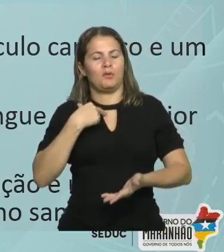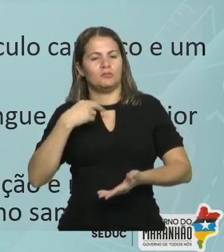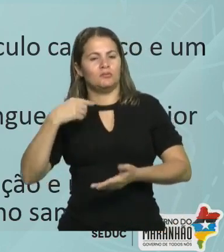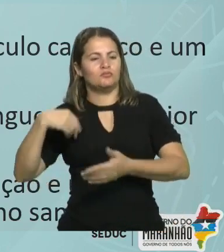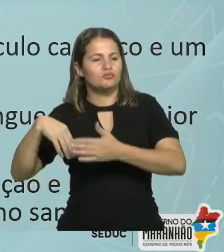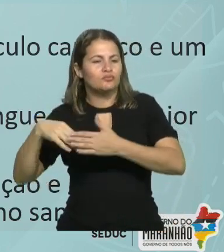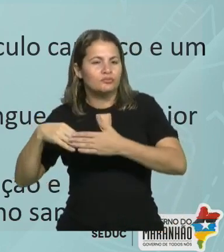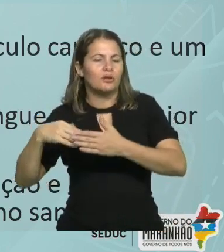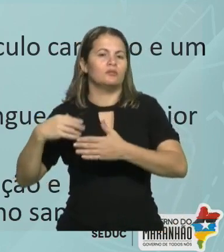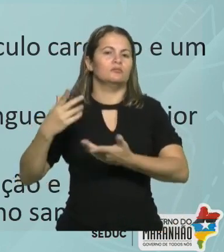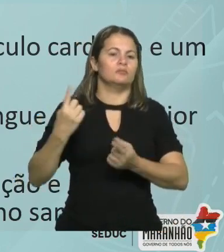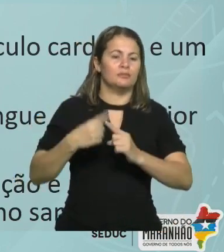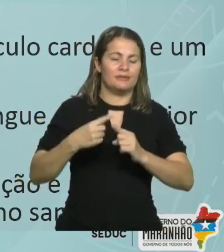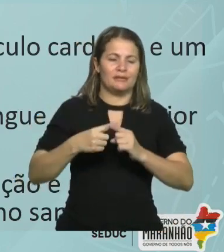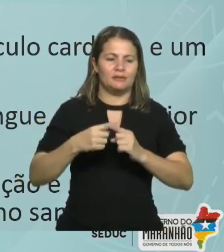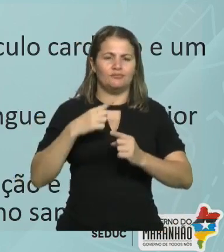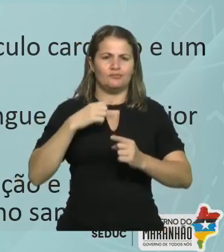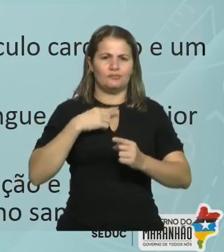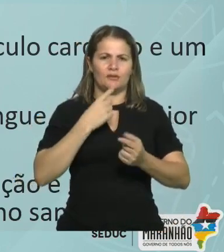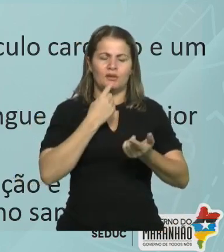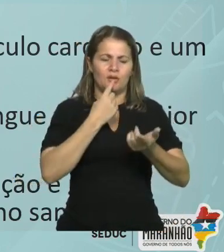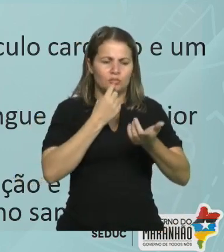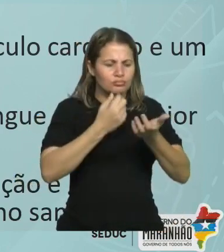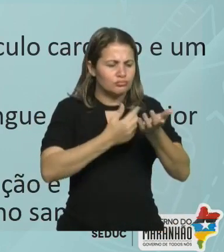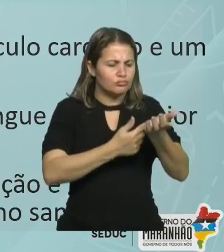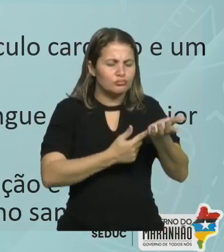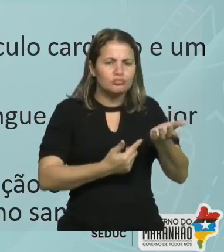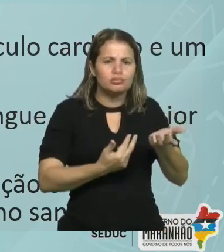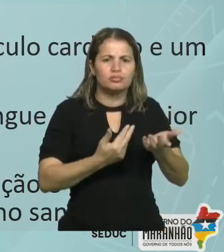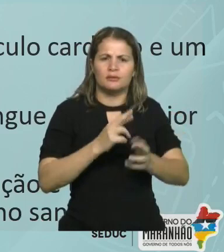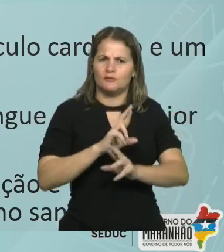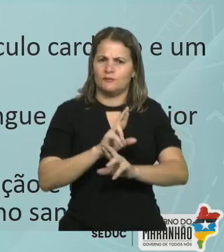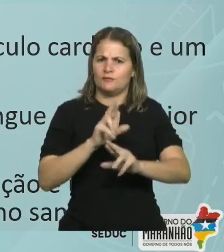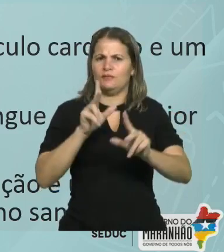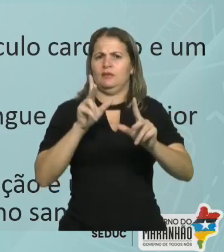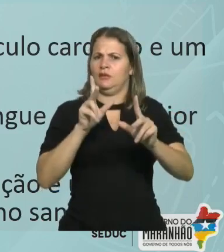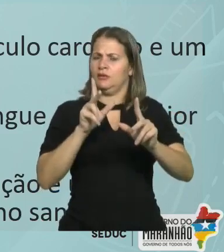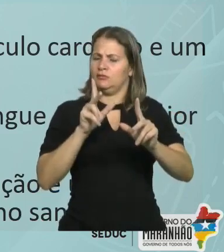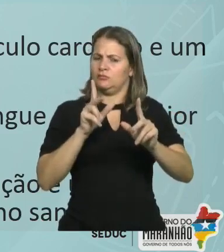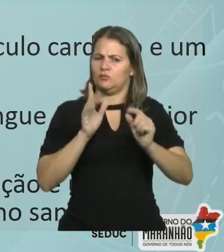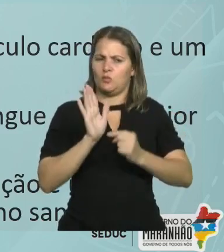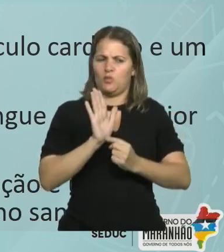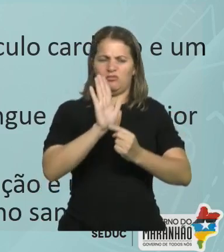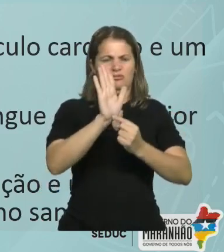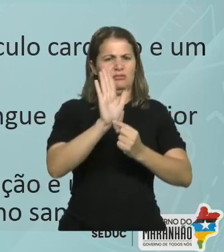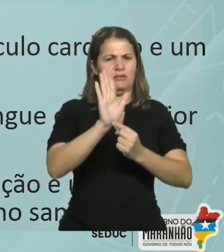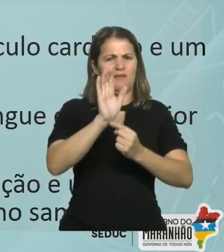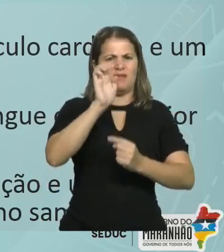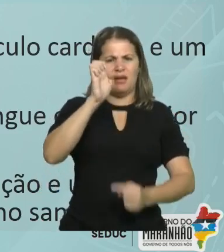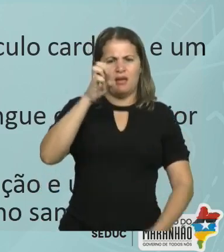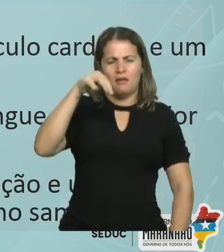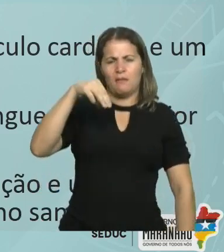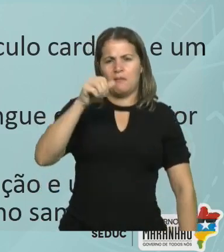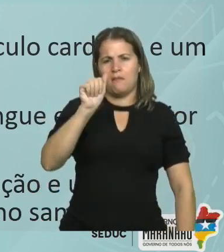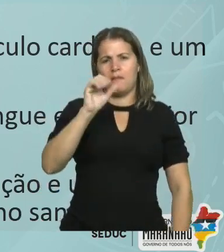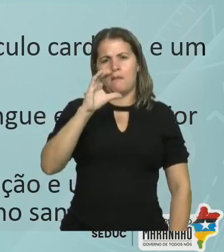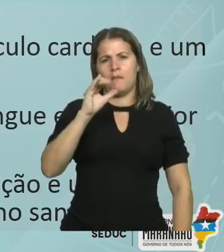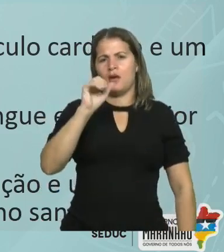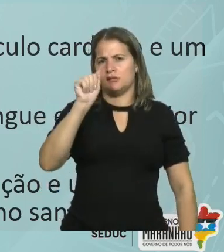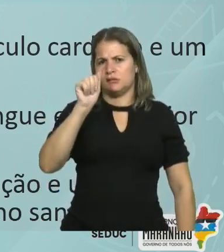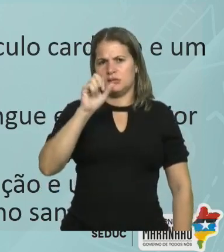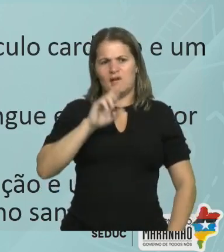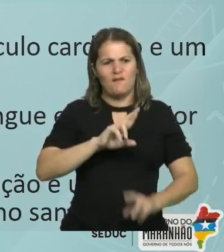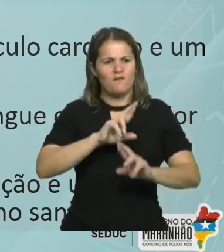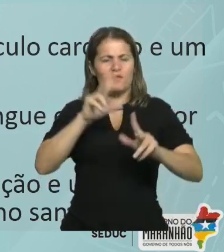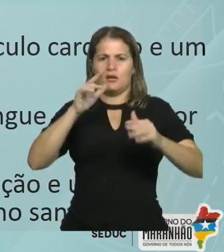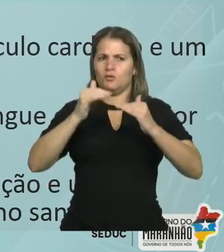em seu organismo, ela apresentava uma taxa de hemácias e de hemoglobina muito mais alta do que as médias para atletas de